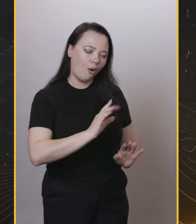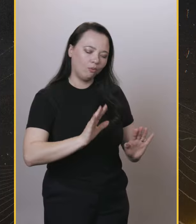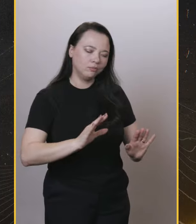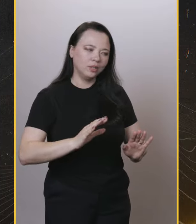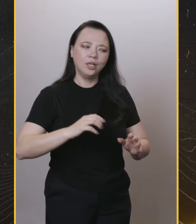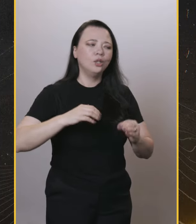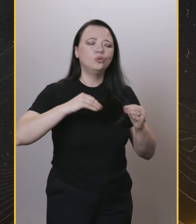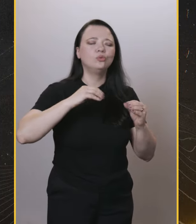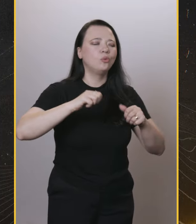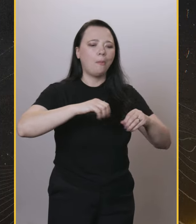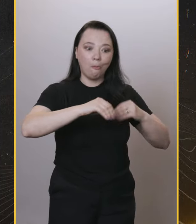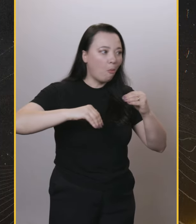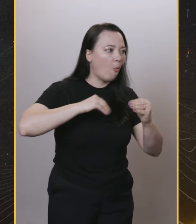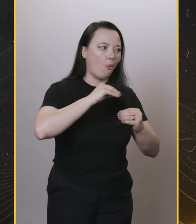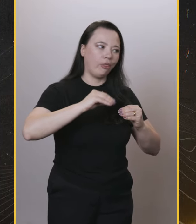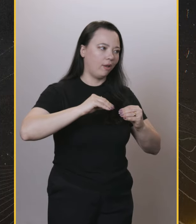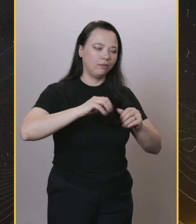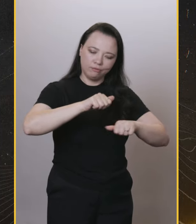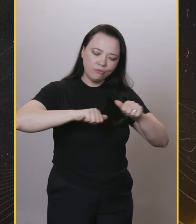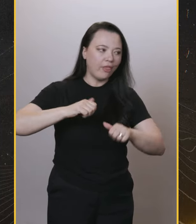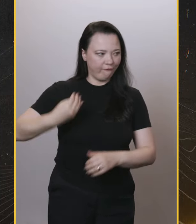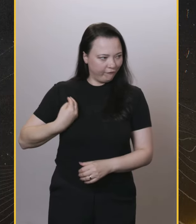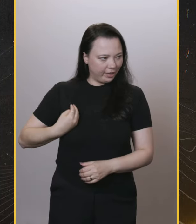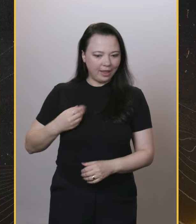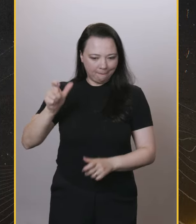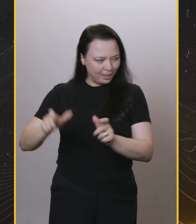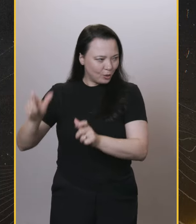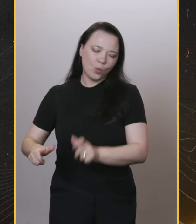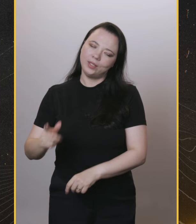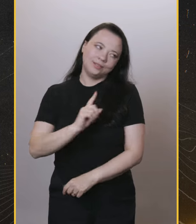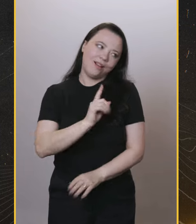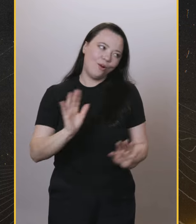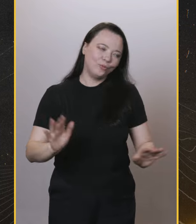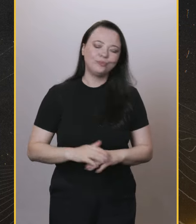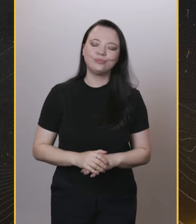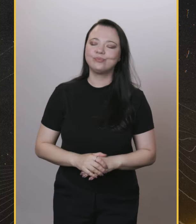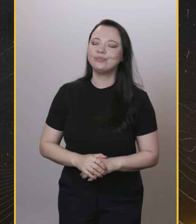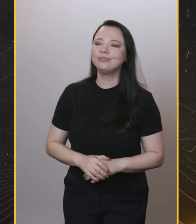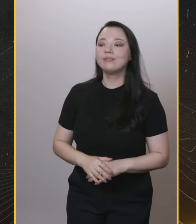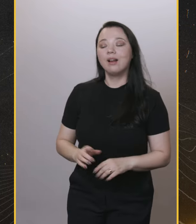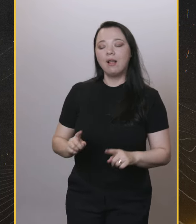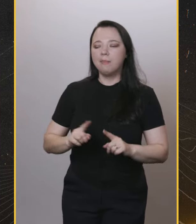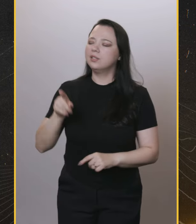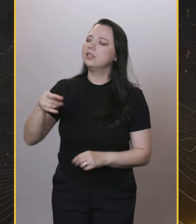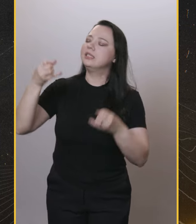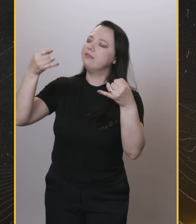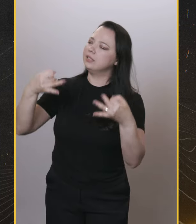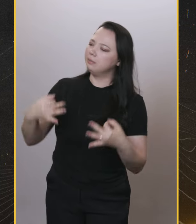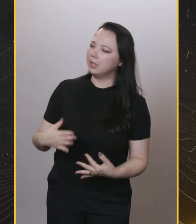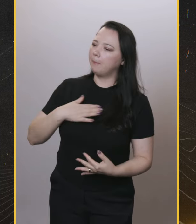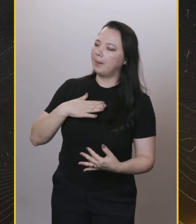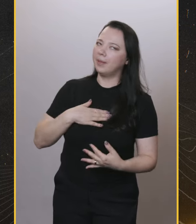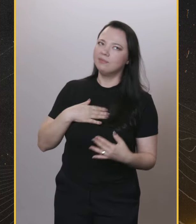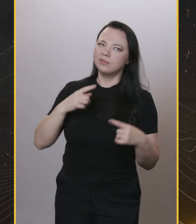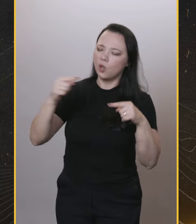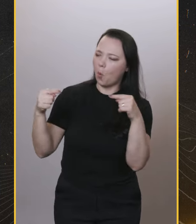A gente tinha um déficit habitacional. Você pode fazer um prédio de um quilômetro também? Não, aí me dá mentira, né? Não muda a vida de ninguém